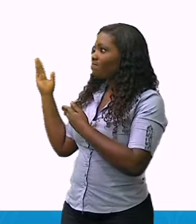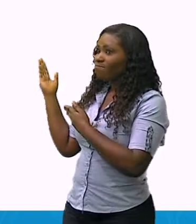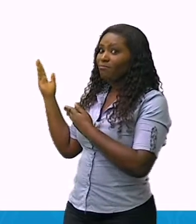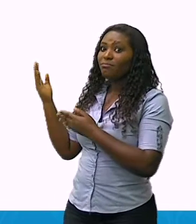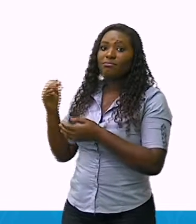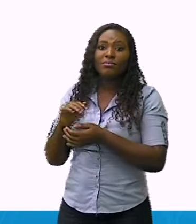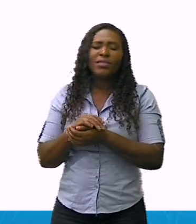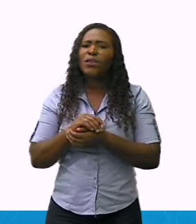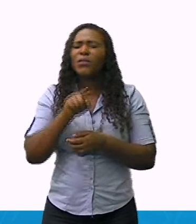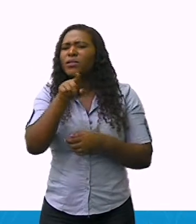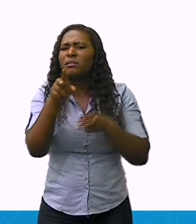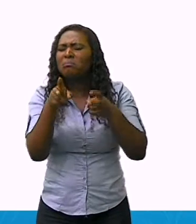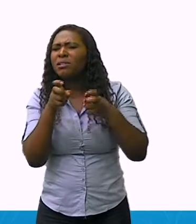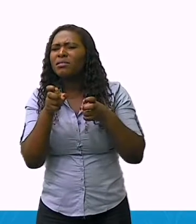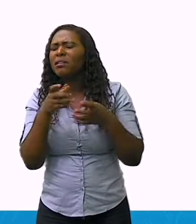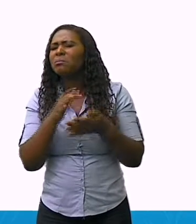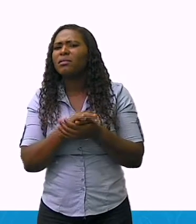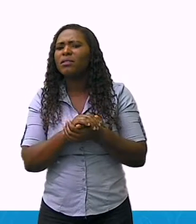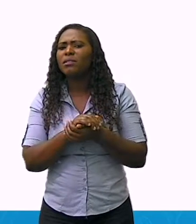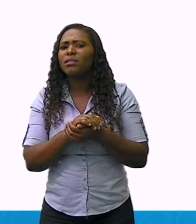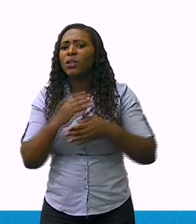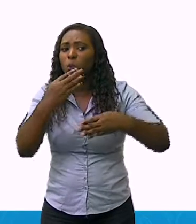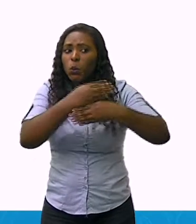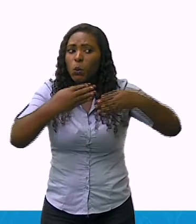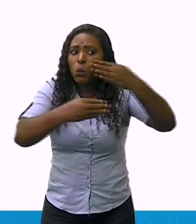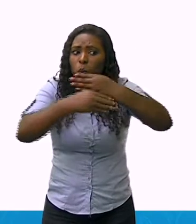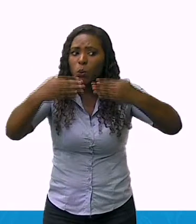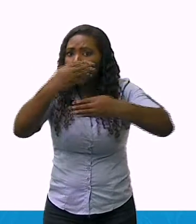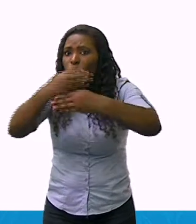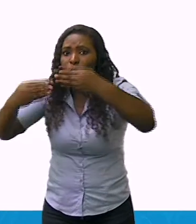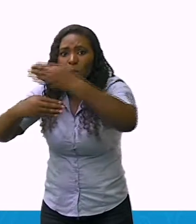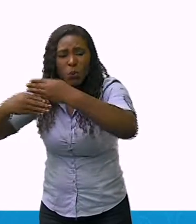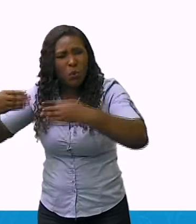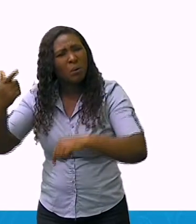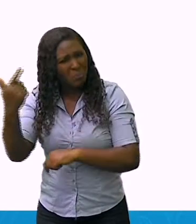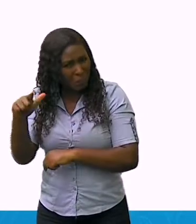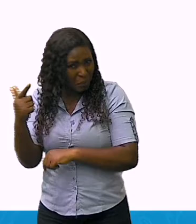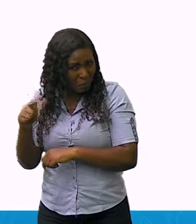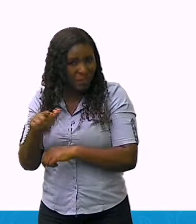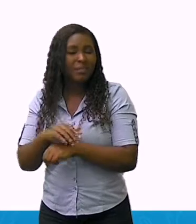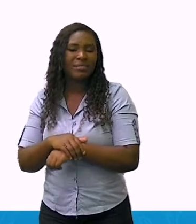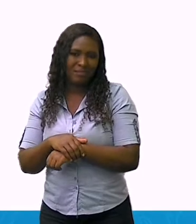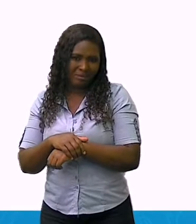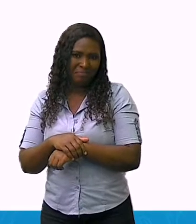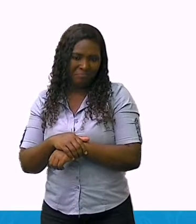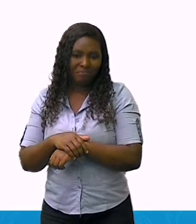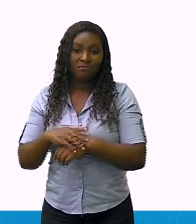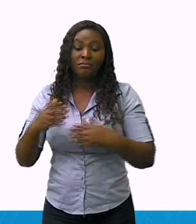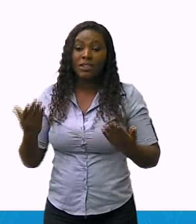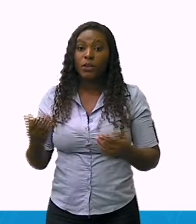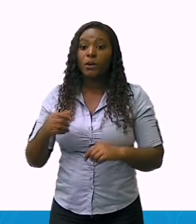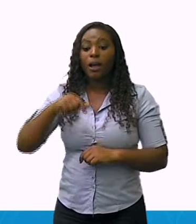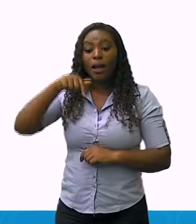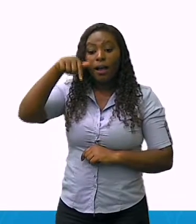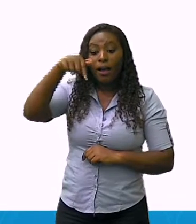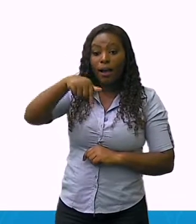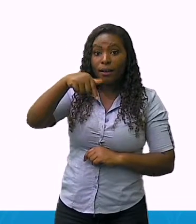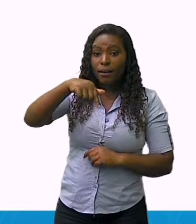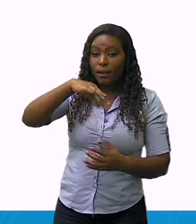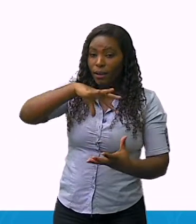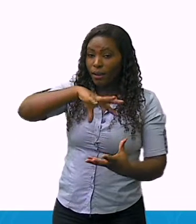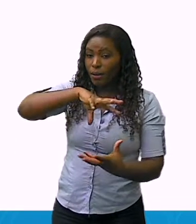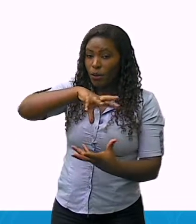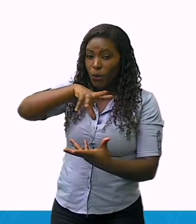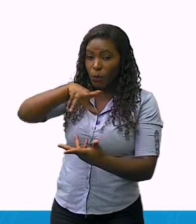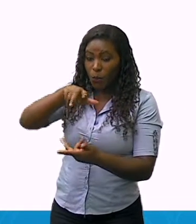nesse espaço. Vale ressaltar que em nosso planeta, praticamente todas as